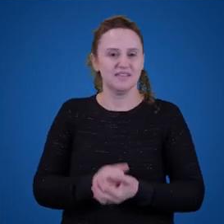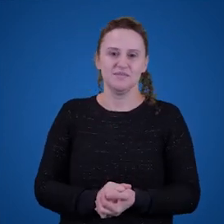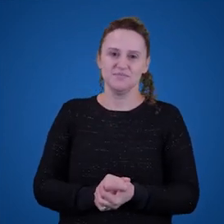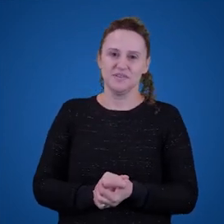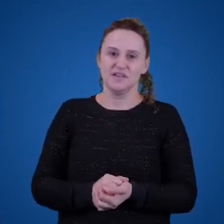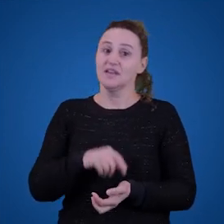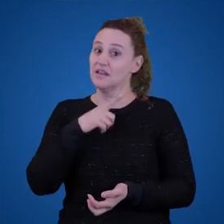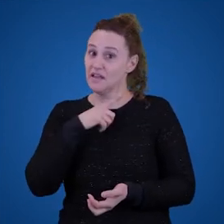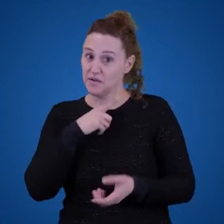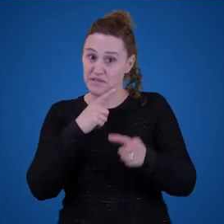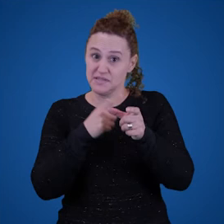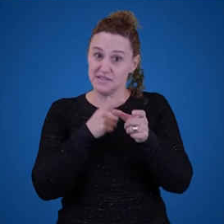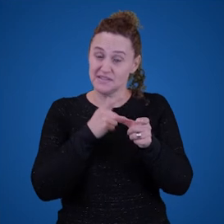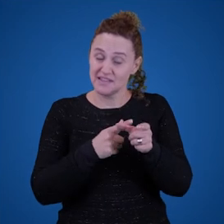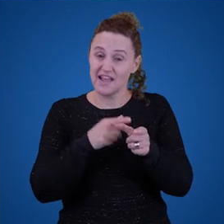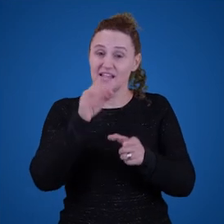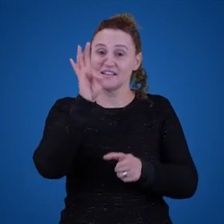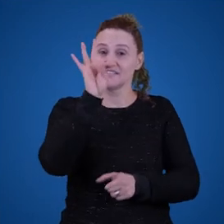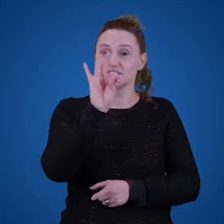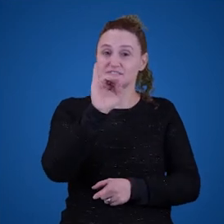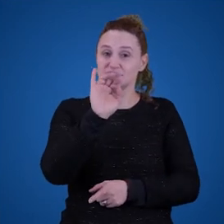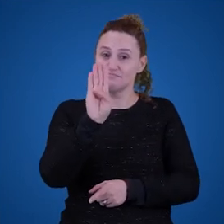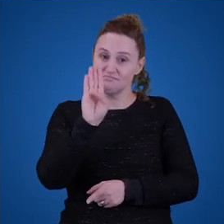Tibete, fica perto do Monte Everest.